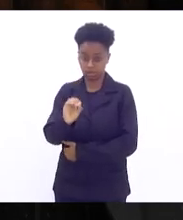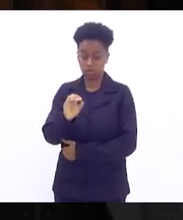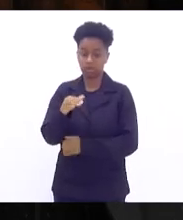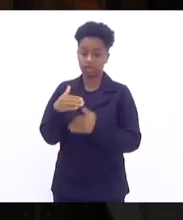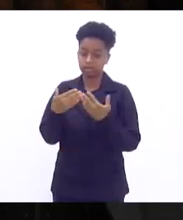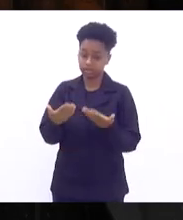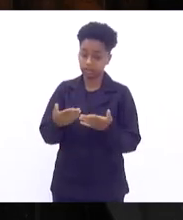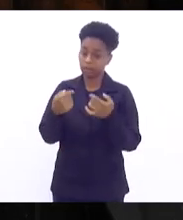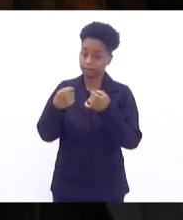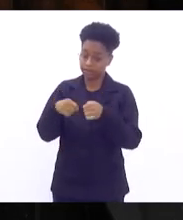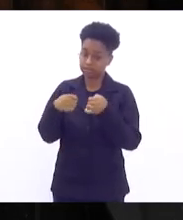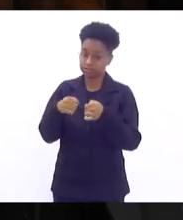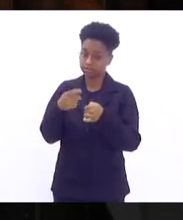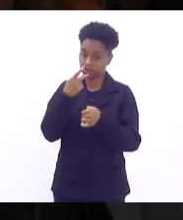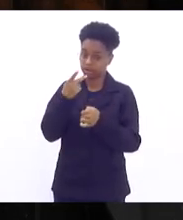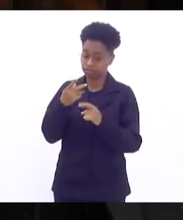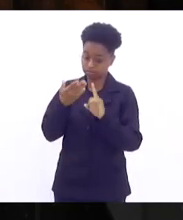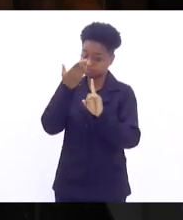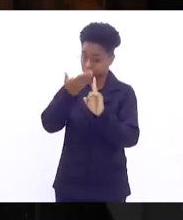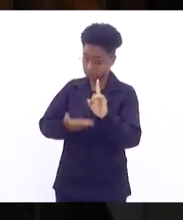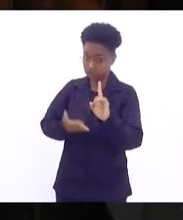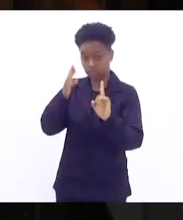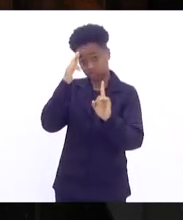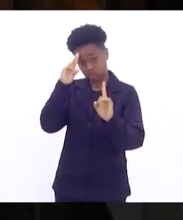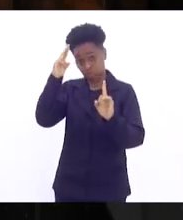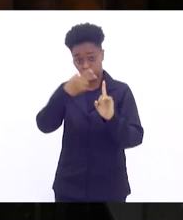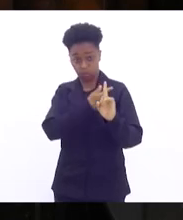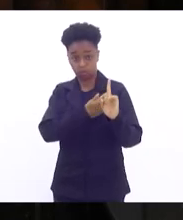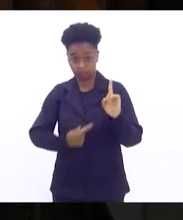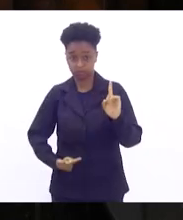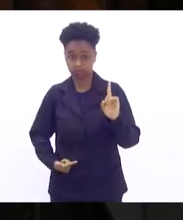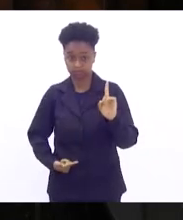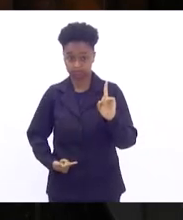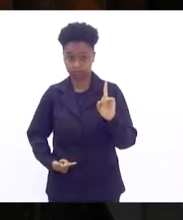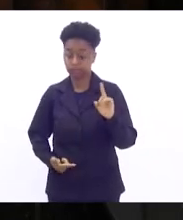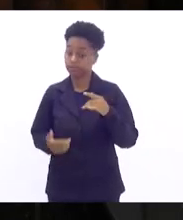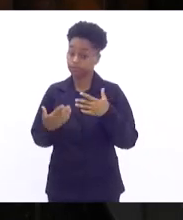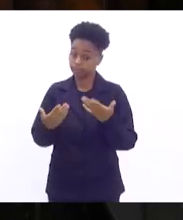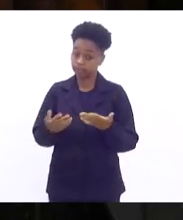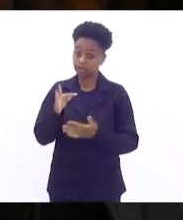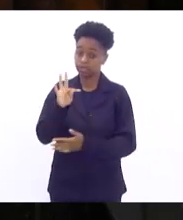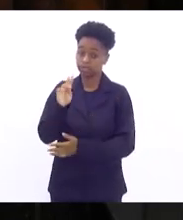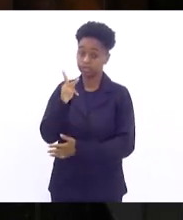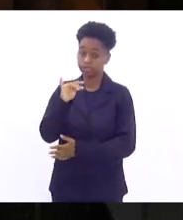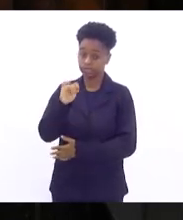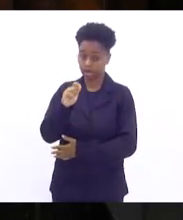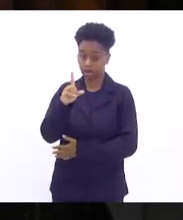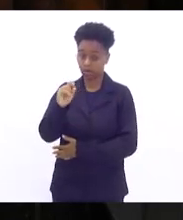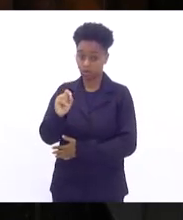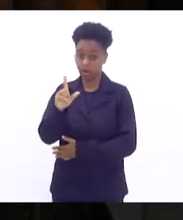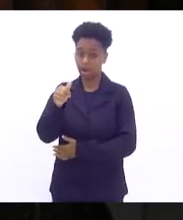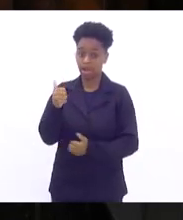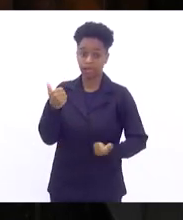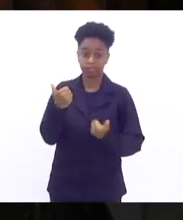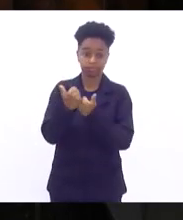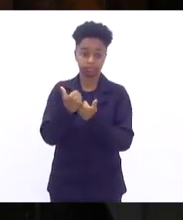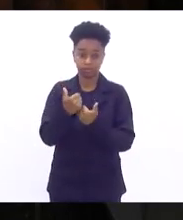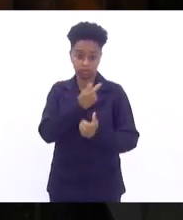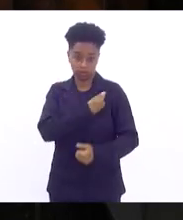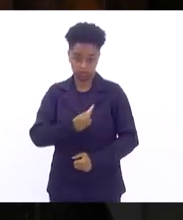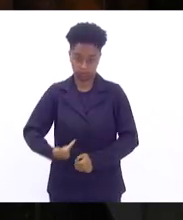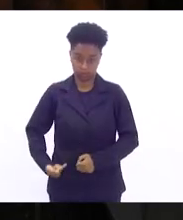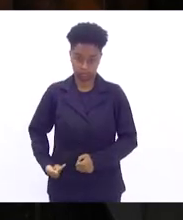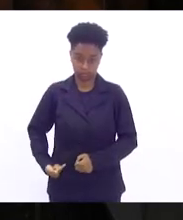senhor governador. Tiago Pampolha é o vice-governador. Foi deputado